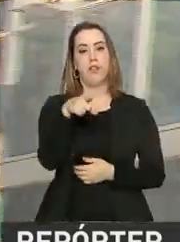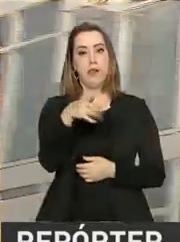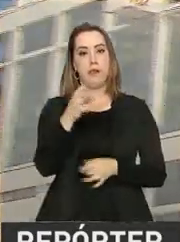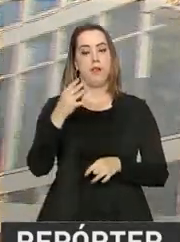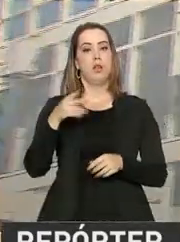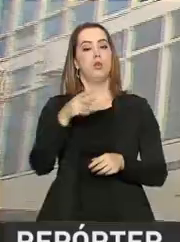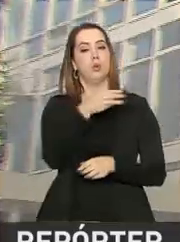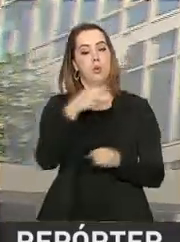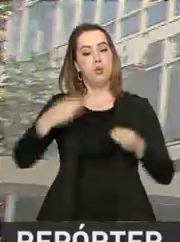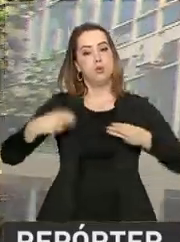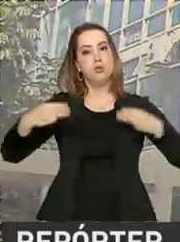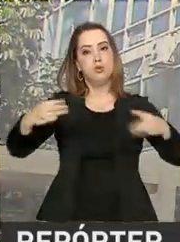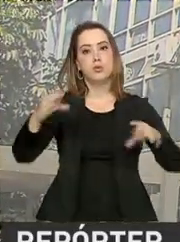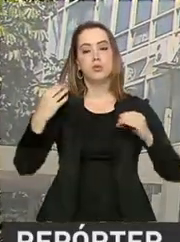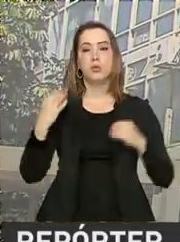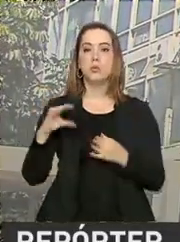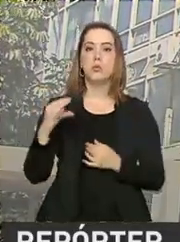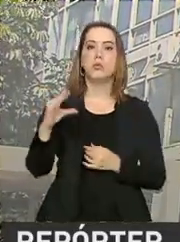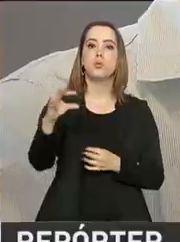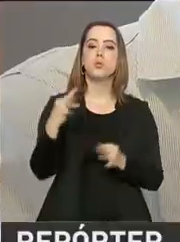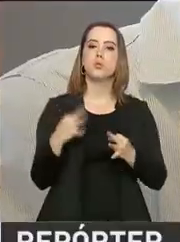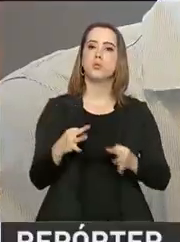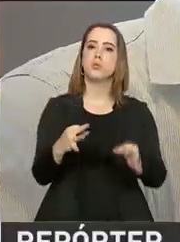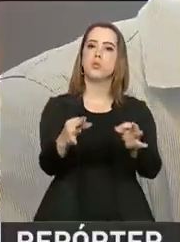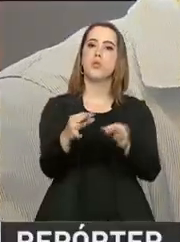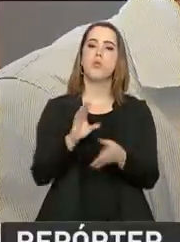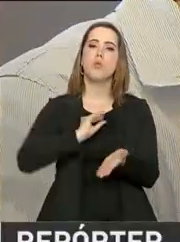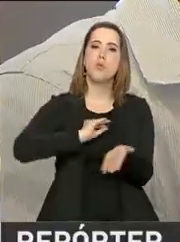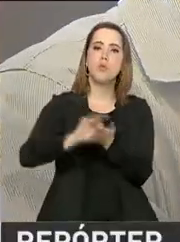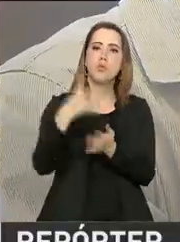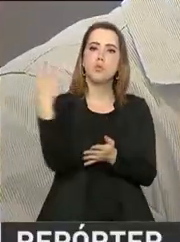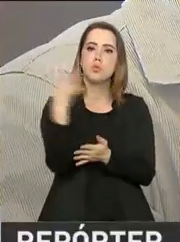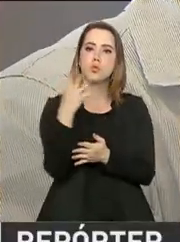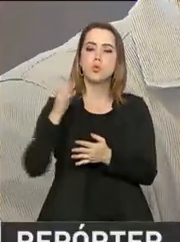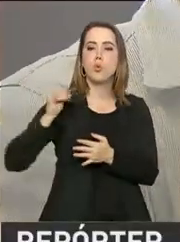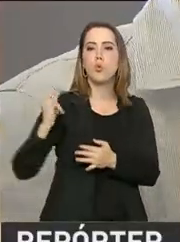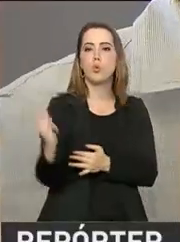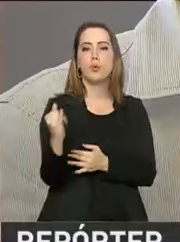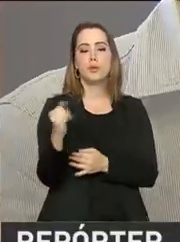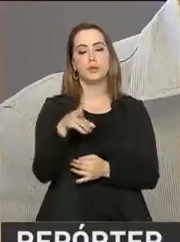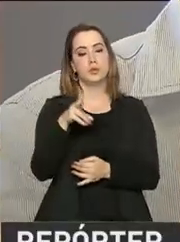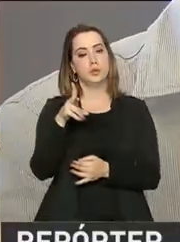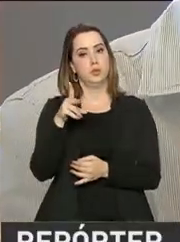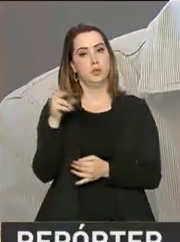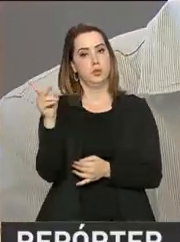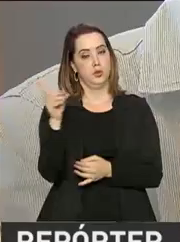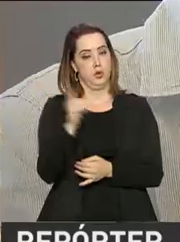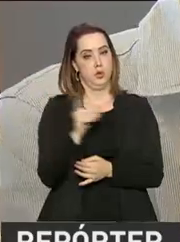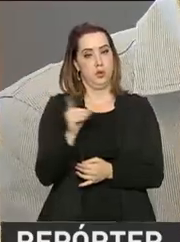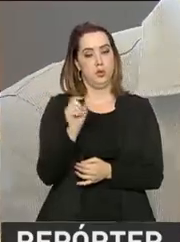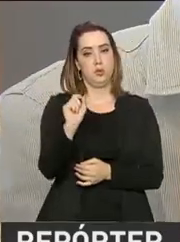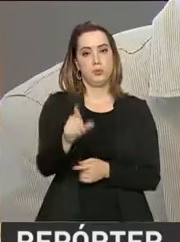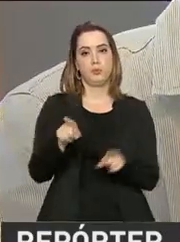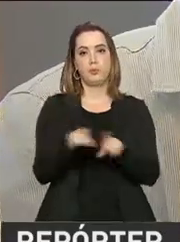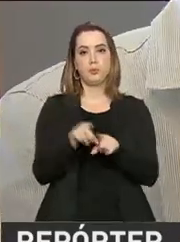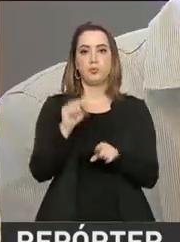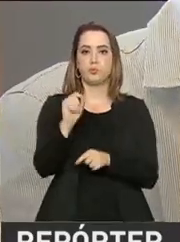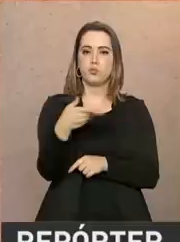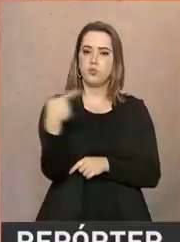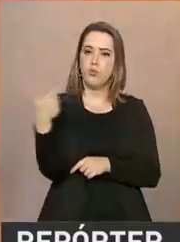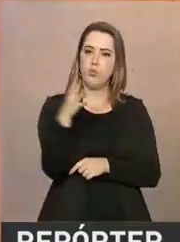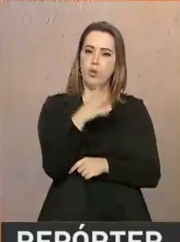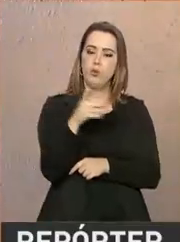Inovação e Comunicação investiu R$ 4,3 bilhões na seleção dos projetos de instituições de 24